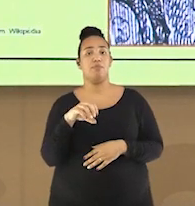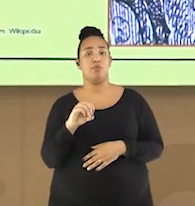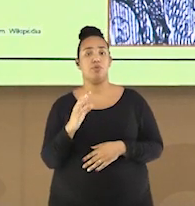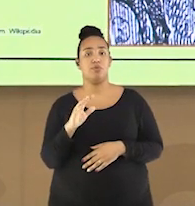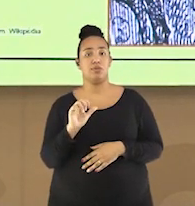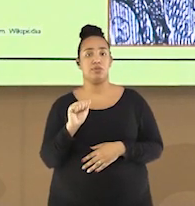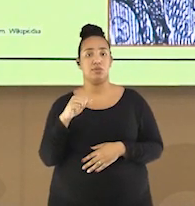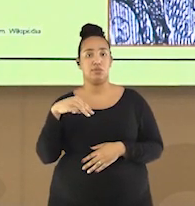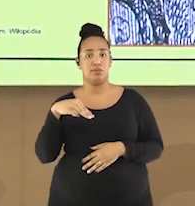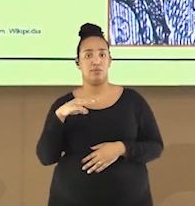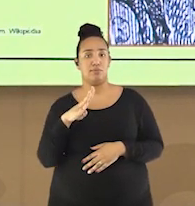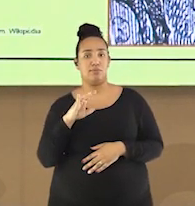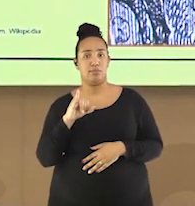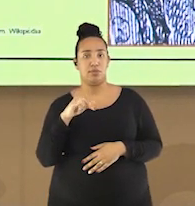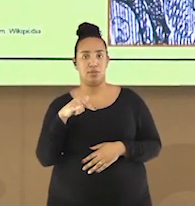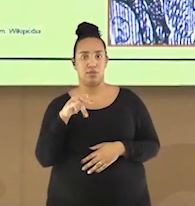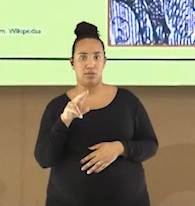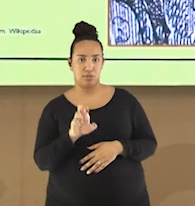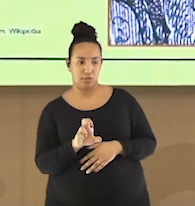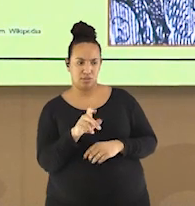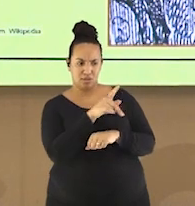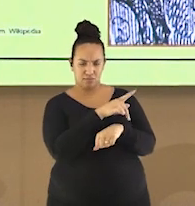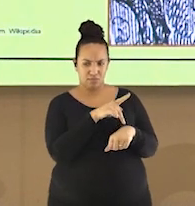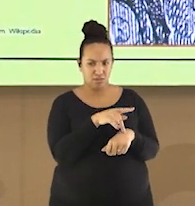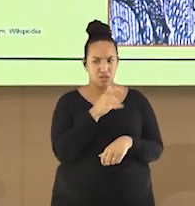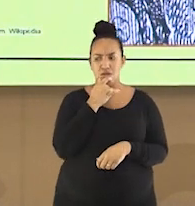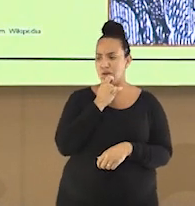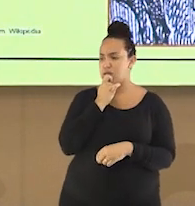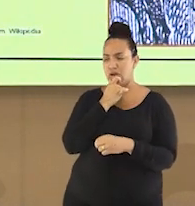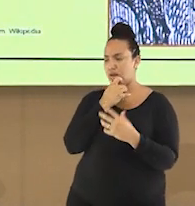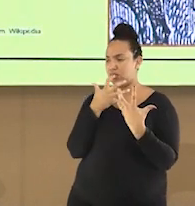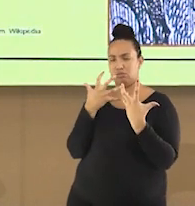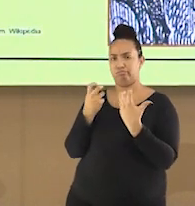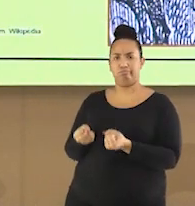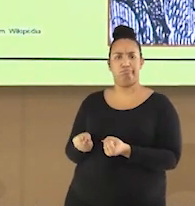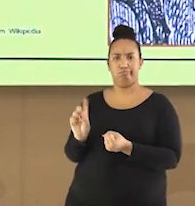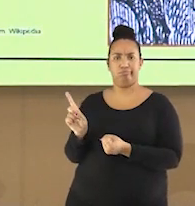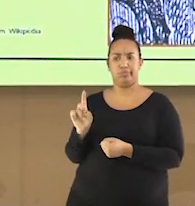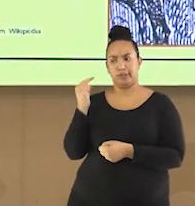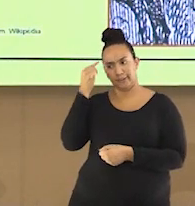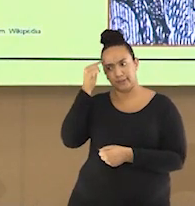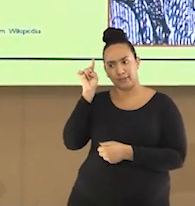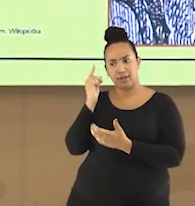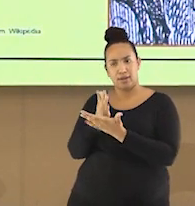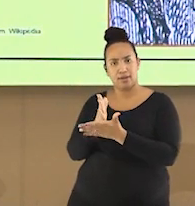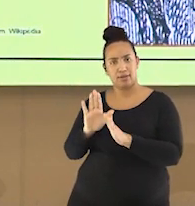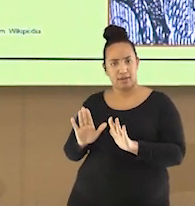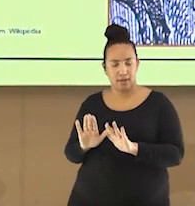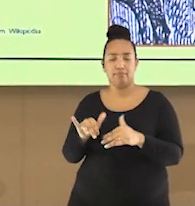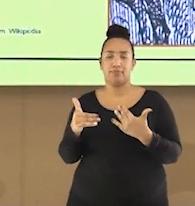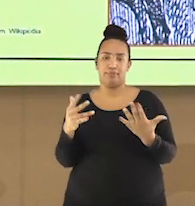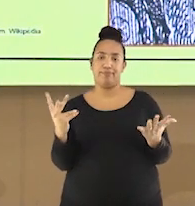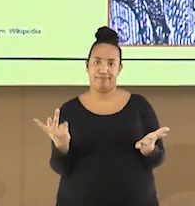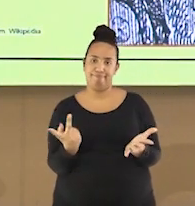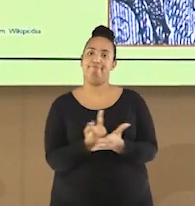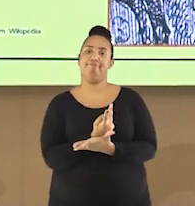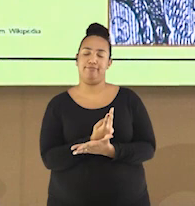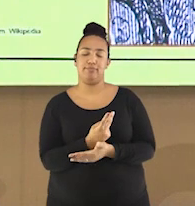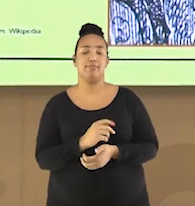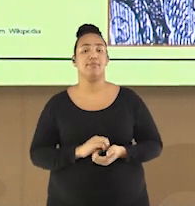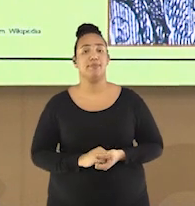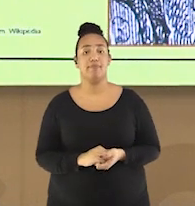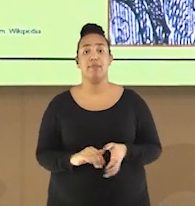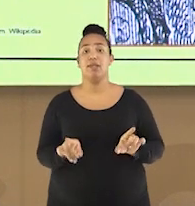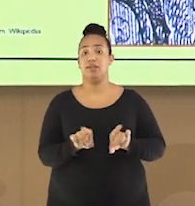rejeitada pelo Reino Unido, que pressionou Portugal a abandonar essa ideia, o que de fato aconteceu. Além disso,